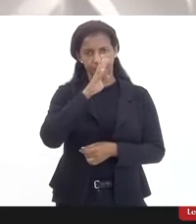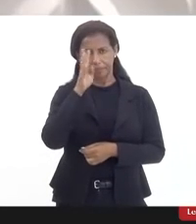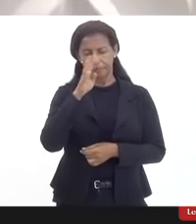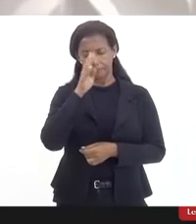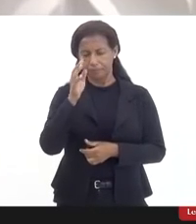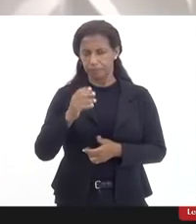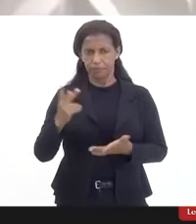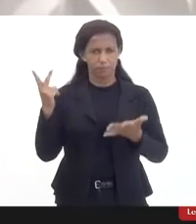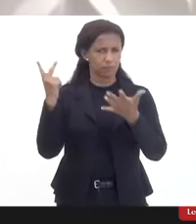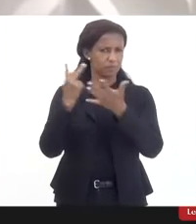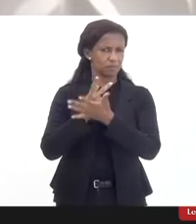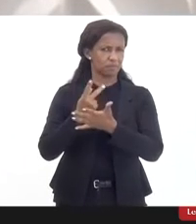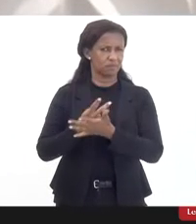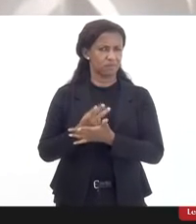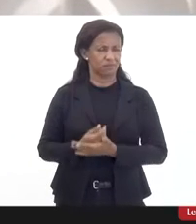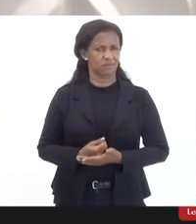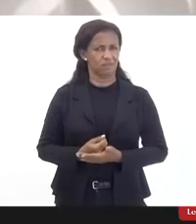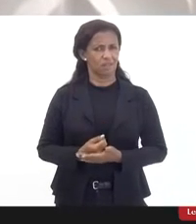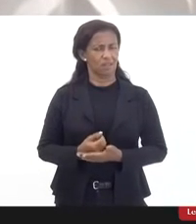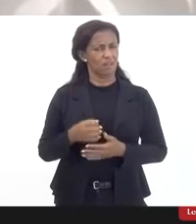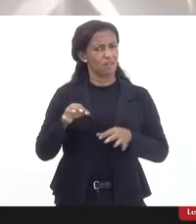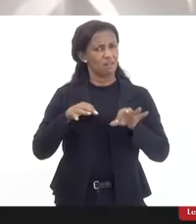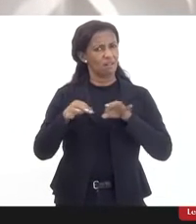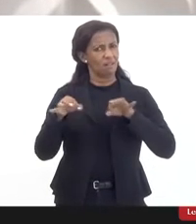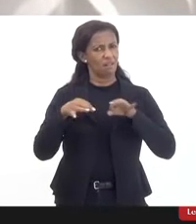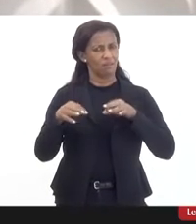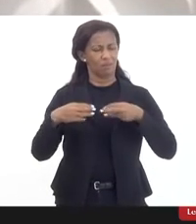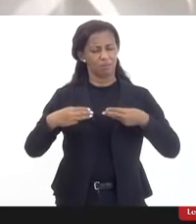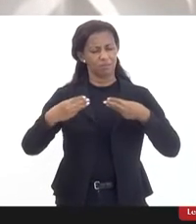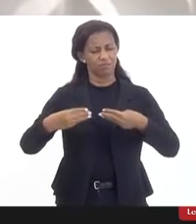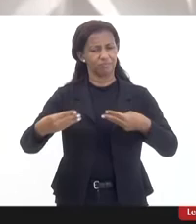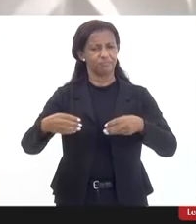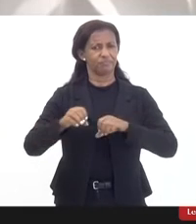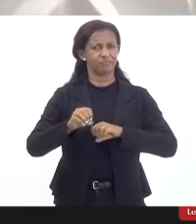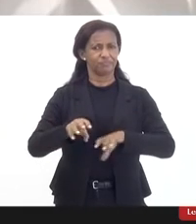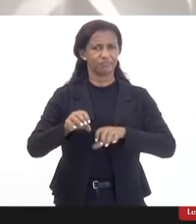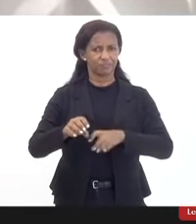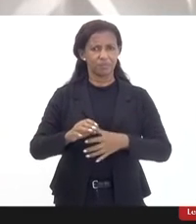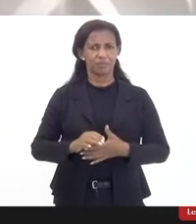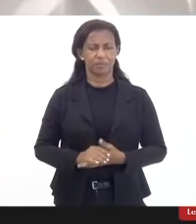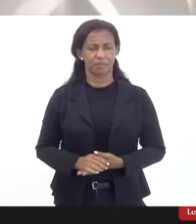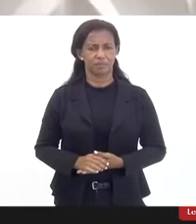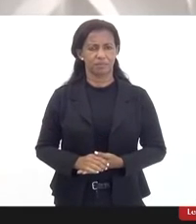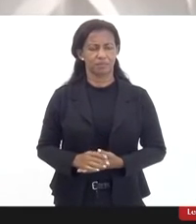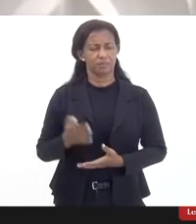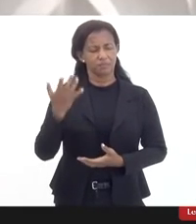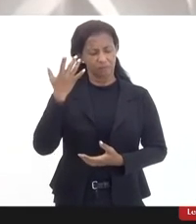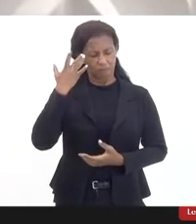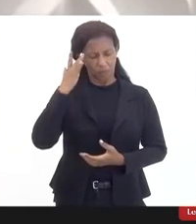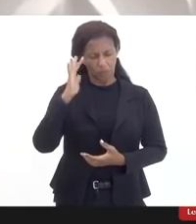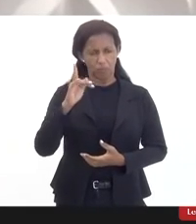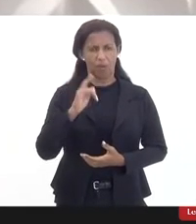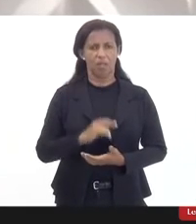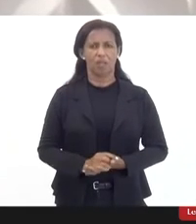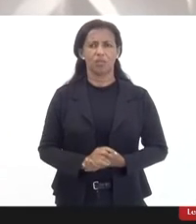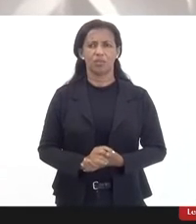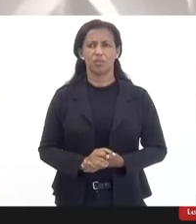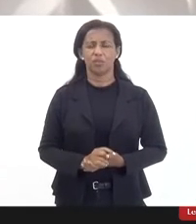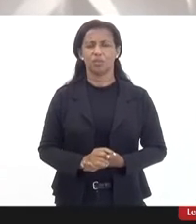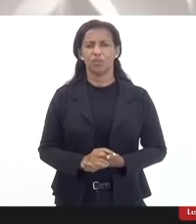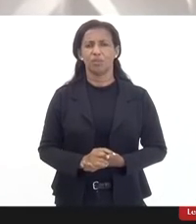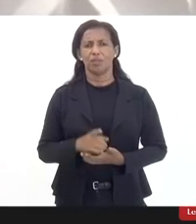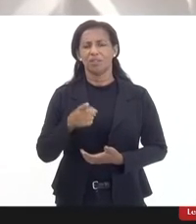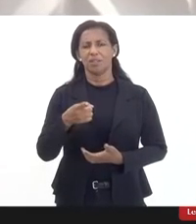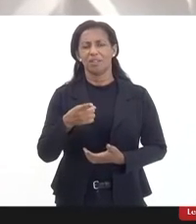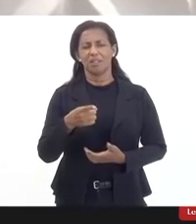retrógrada à manifestação do ministro da Educação. Então, acho que essa manifestação em nada